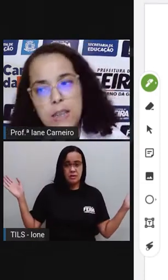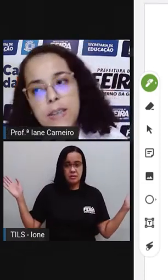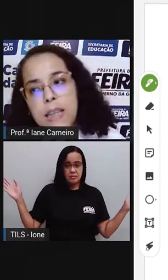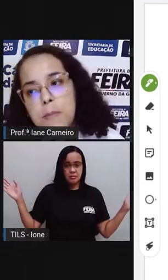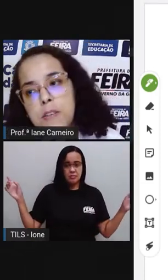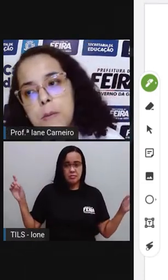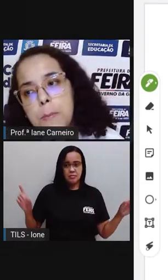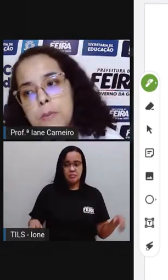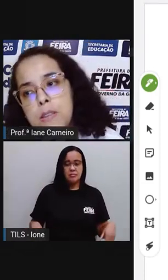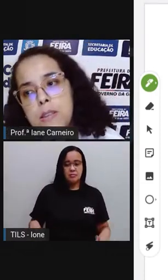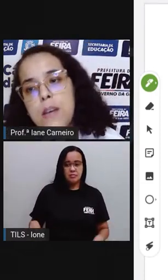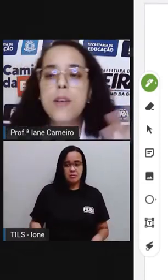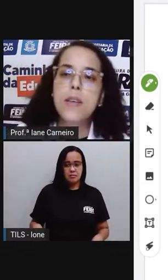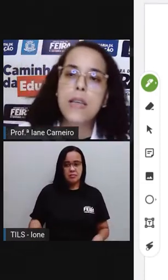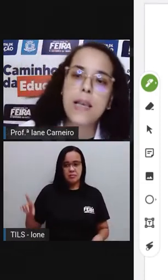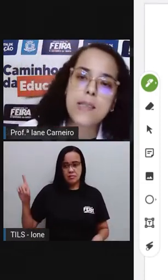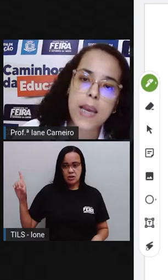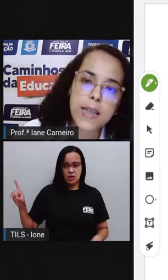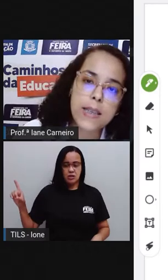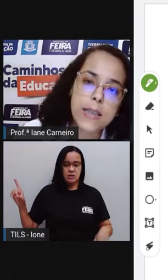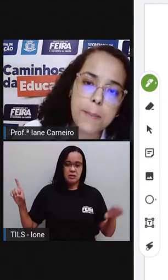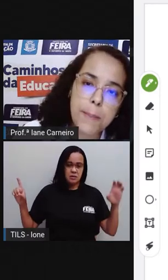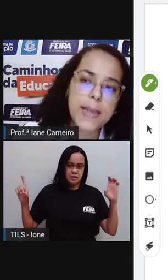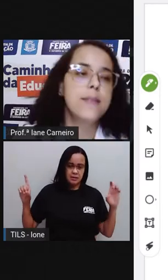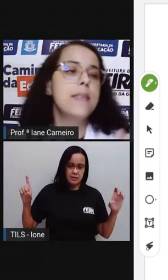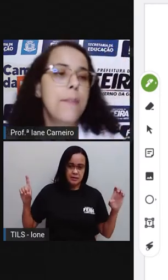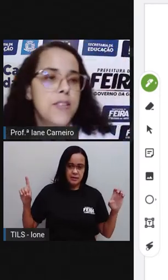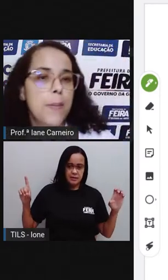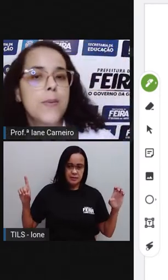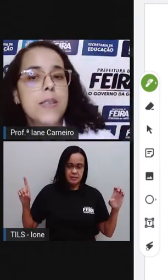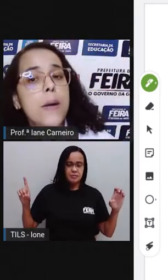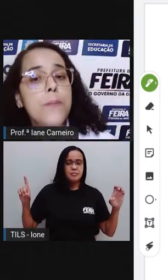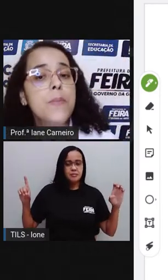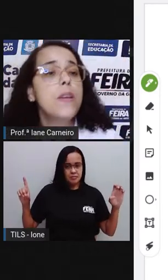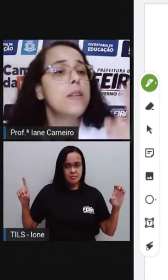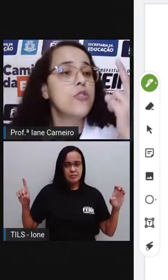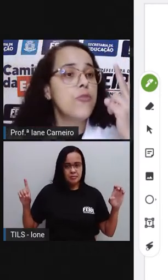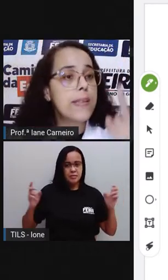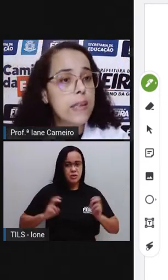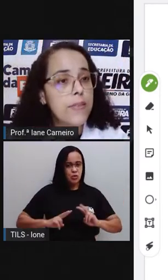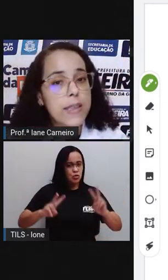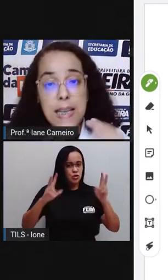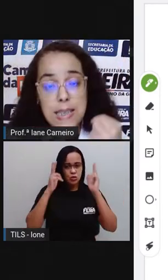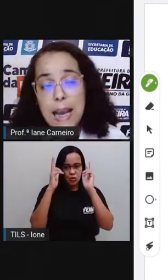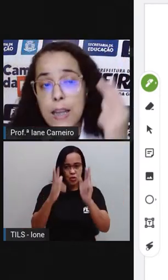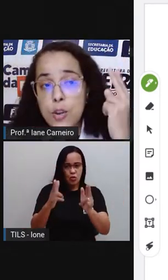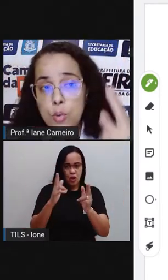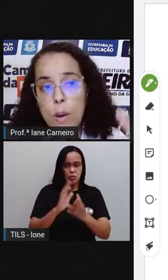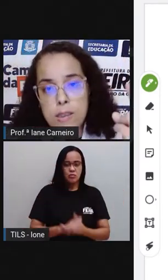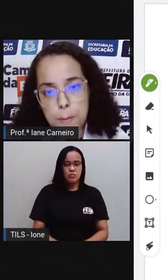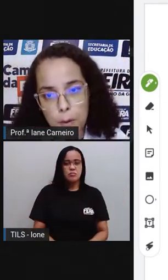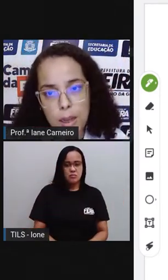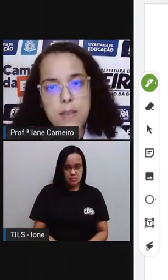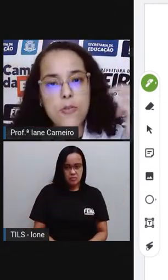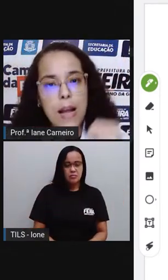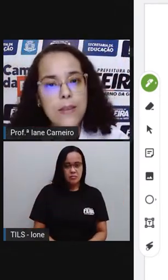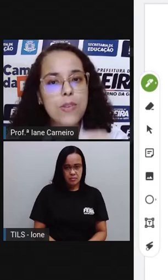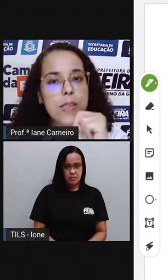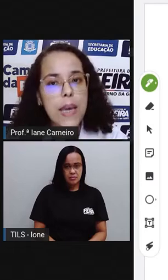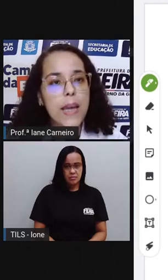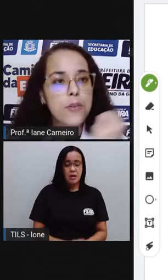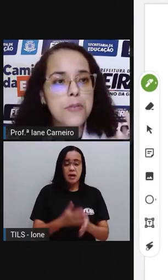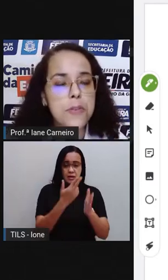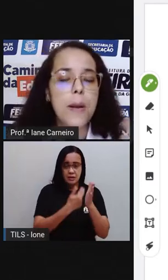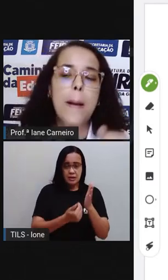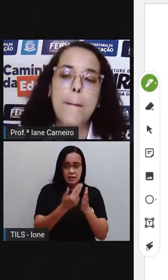direita vai estar na mesma posição e a esquerda também na mesma posição. Então a gente vai escrever, desenhar duas bolas do lado